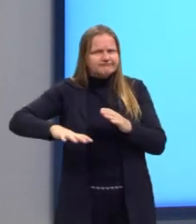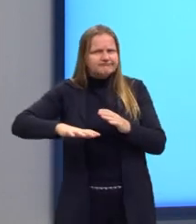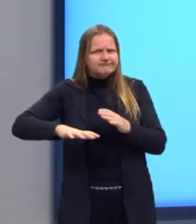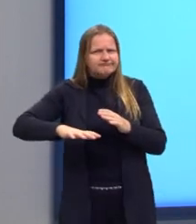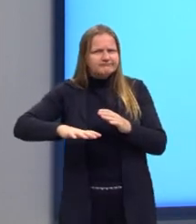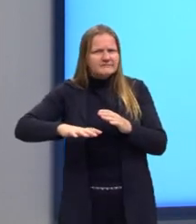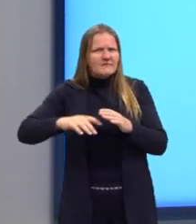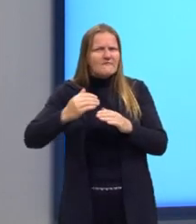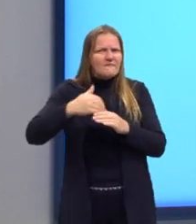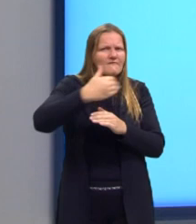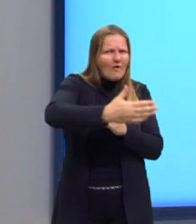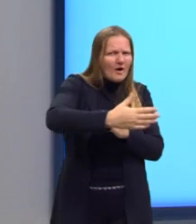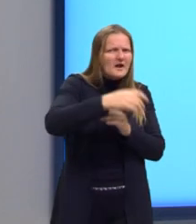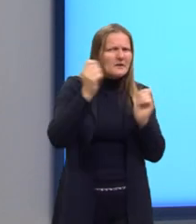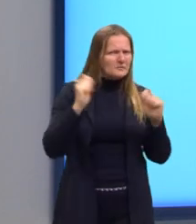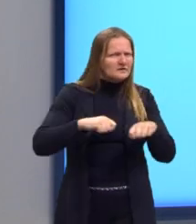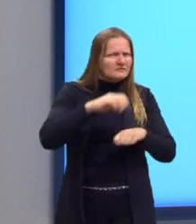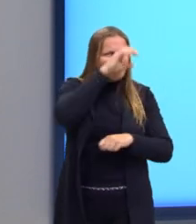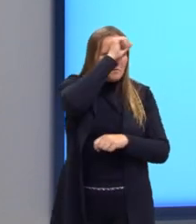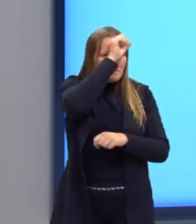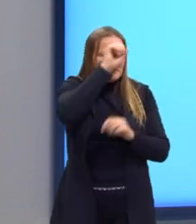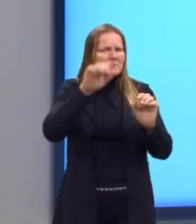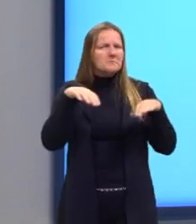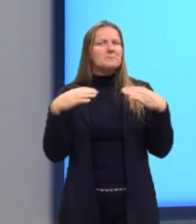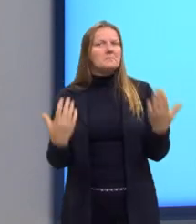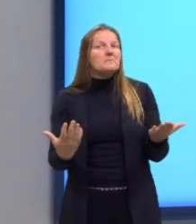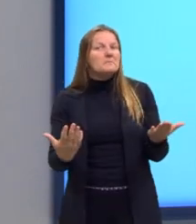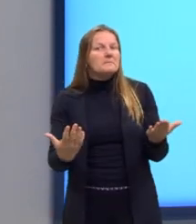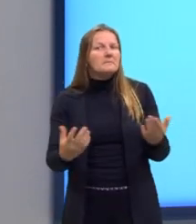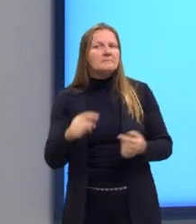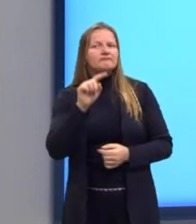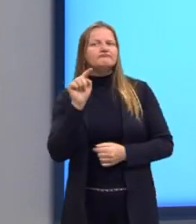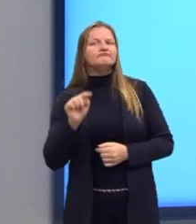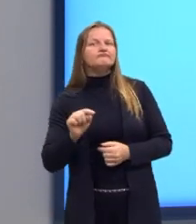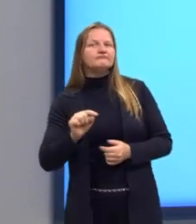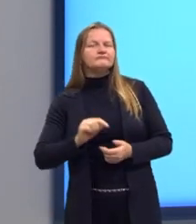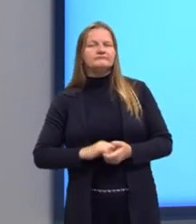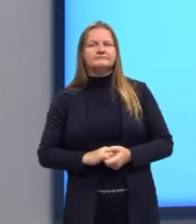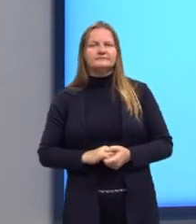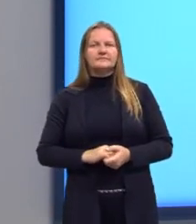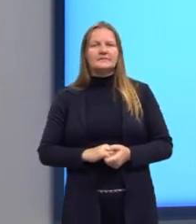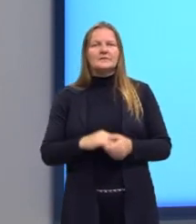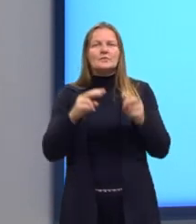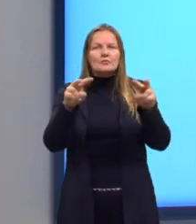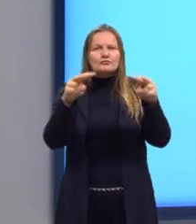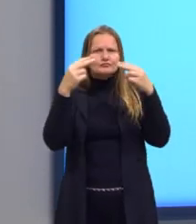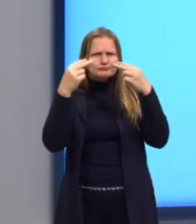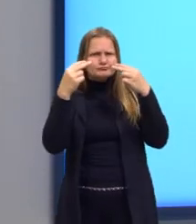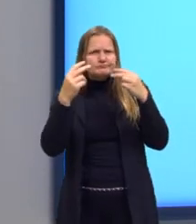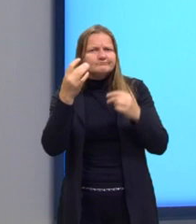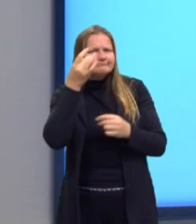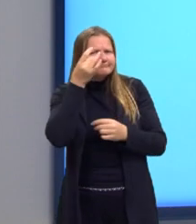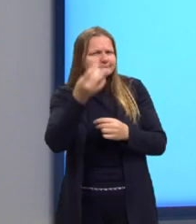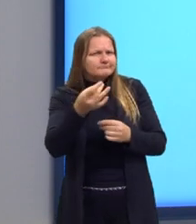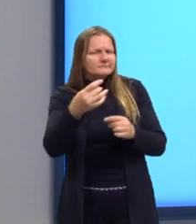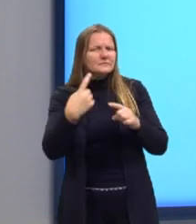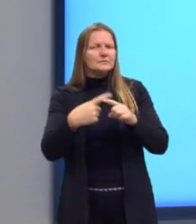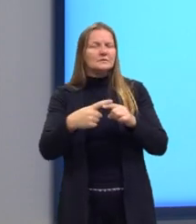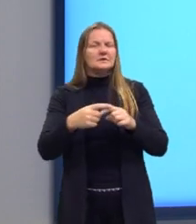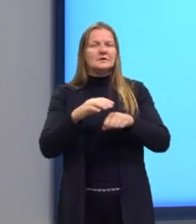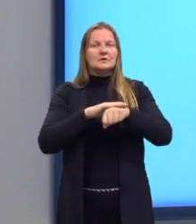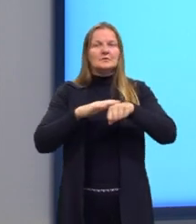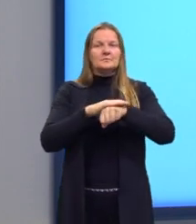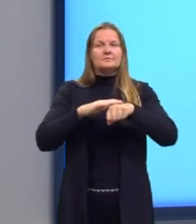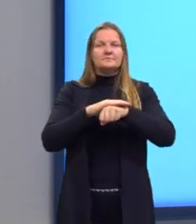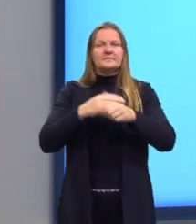E aqui, eu peço que vocês foquem em mim, prestem atenção. Que quando a gente está falando